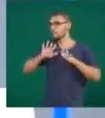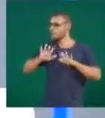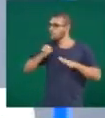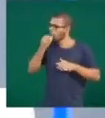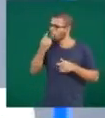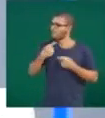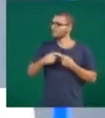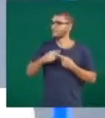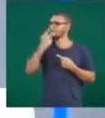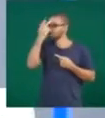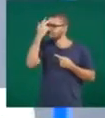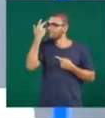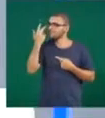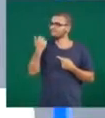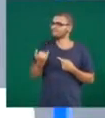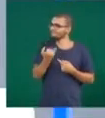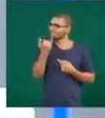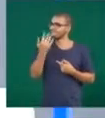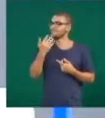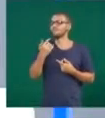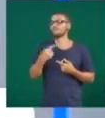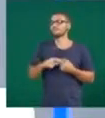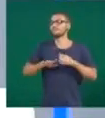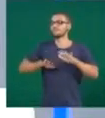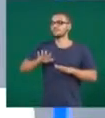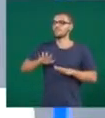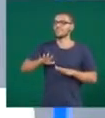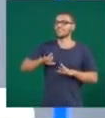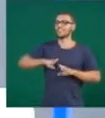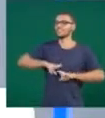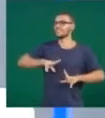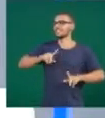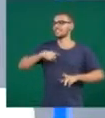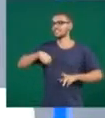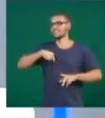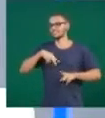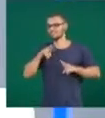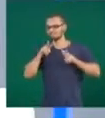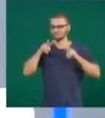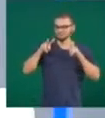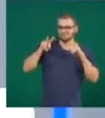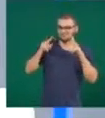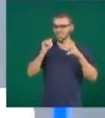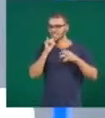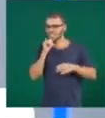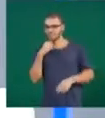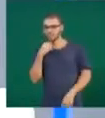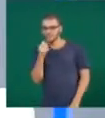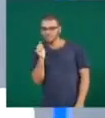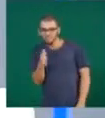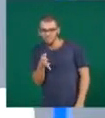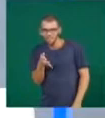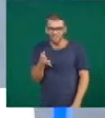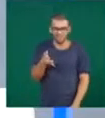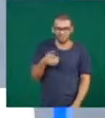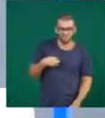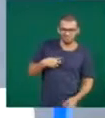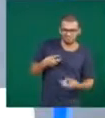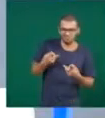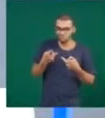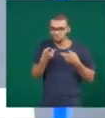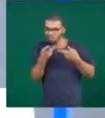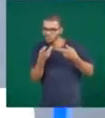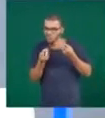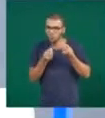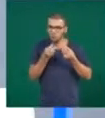sabe? Porque, normalmente, é difícil a gente olhar o lado bom daquilo que não está dando certo, que não sai como a gente espera. Mas é exatamente começar